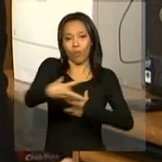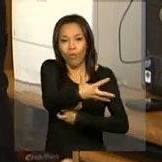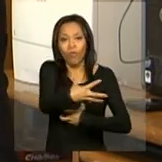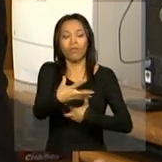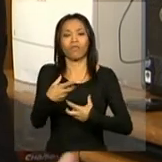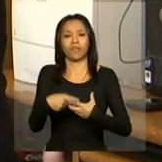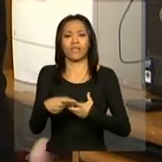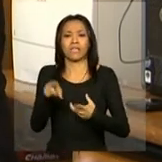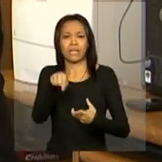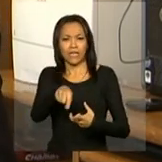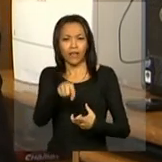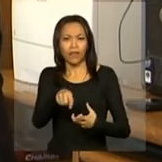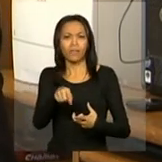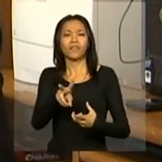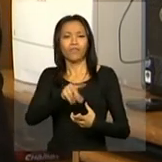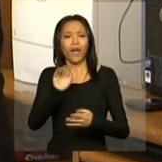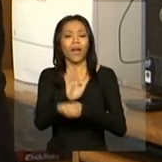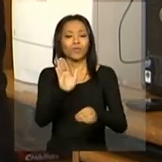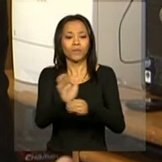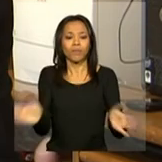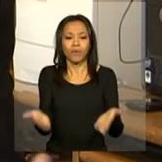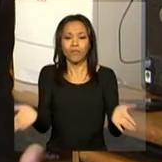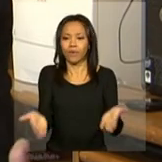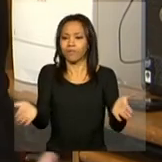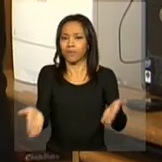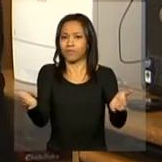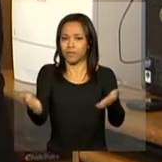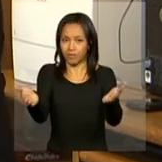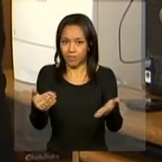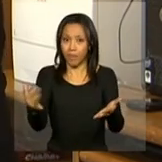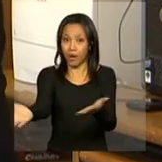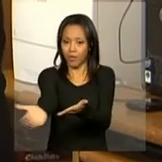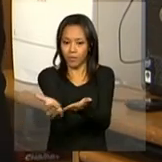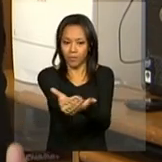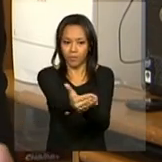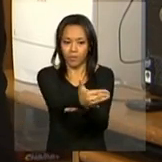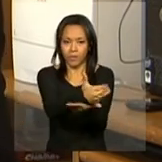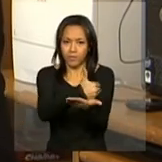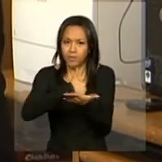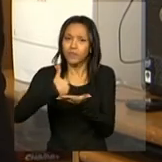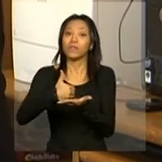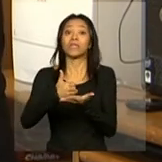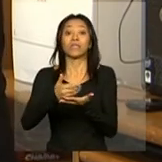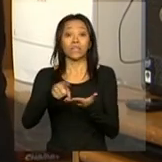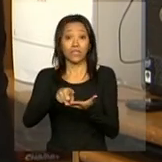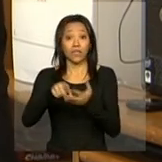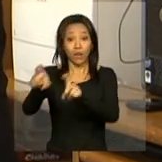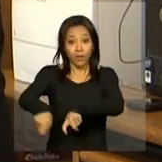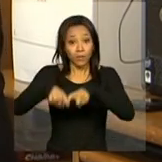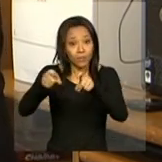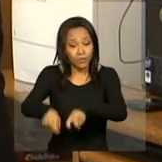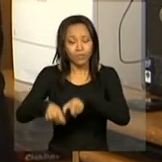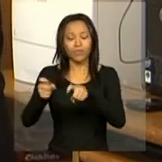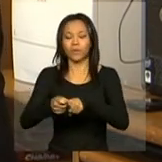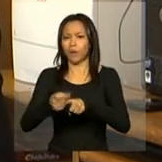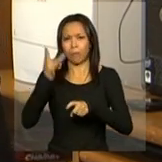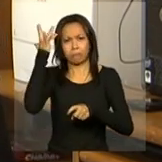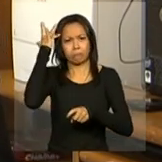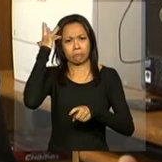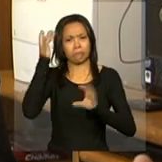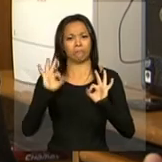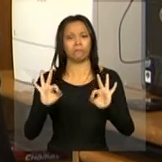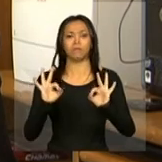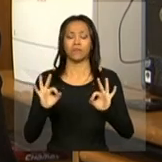máquina, já sai umidade da sua produção, quantidade que está colhendo por hectare, fazer a agricultura extremamente eficiente,